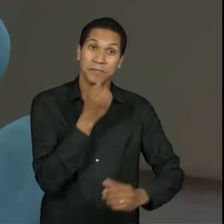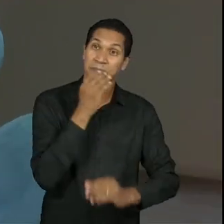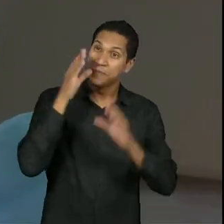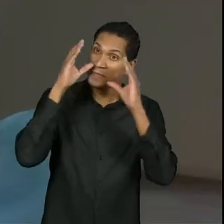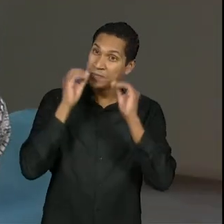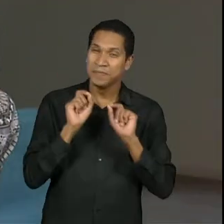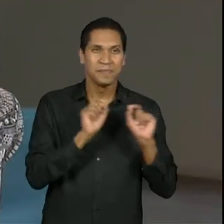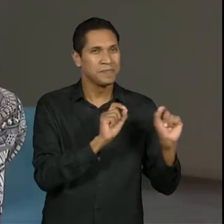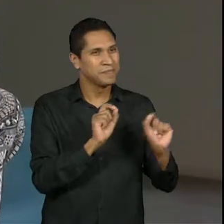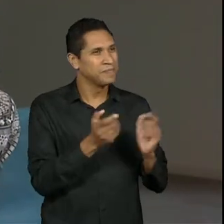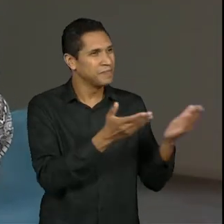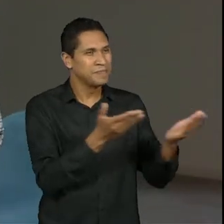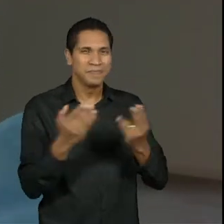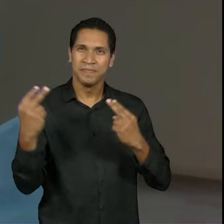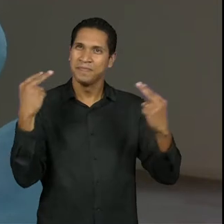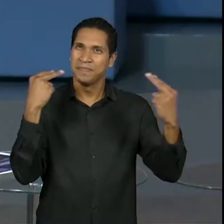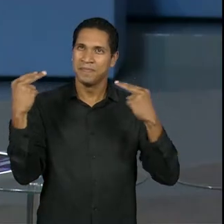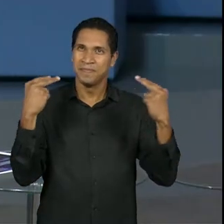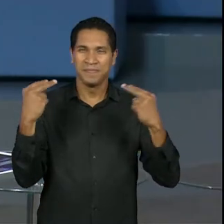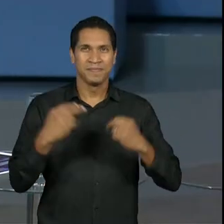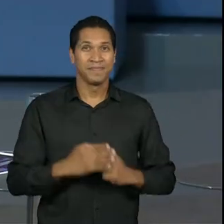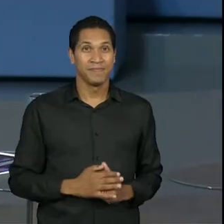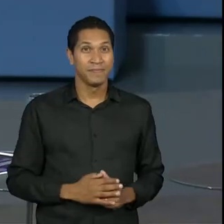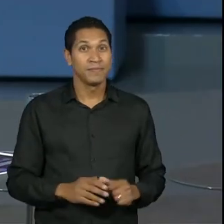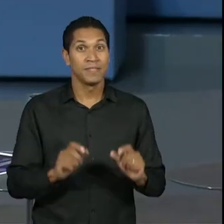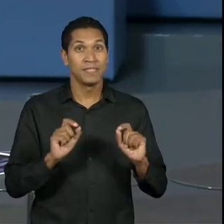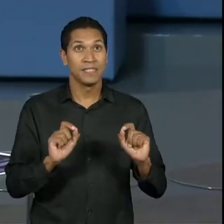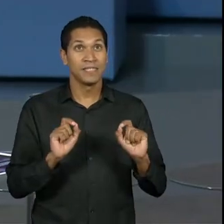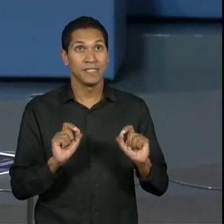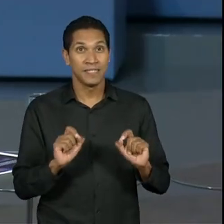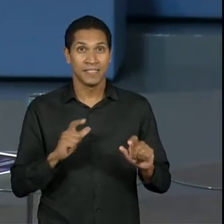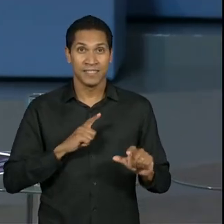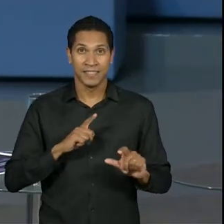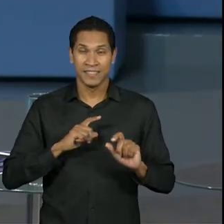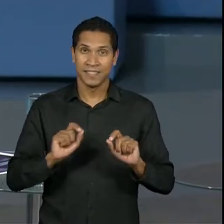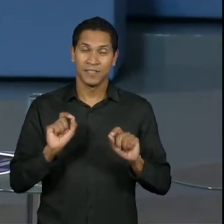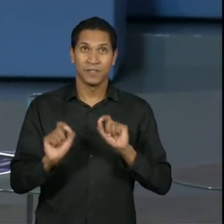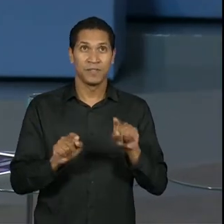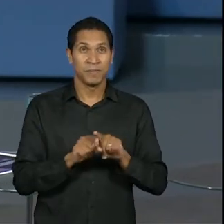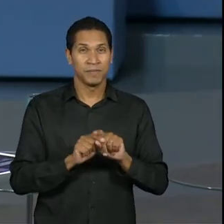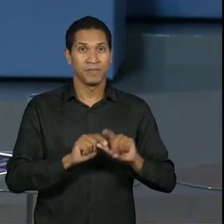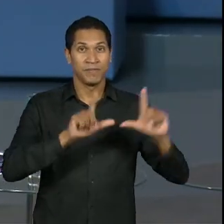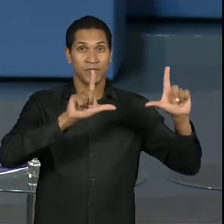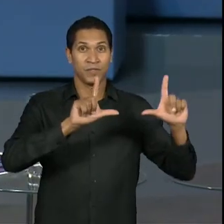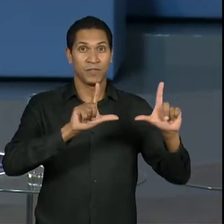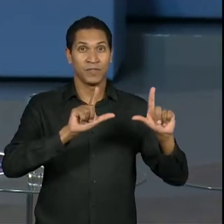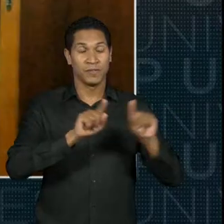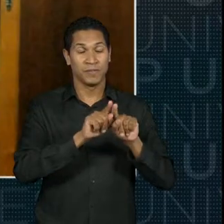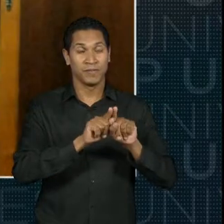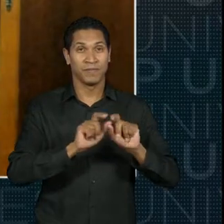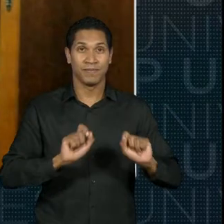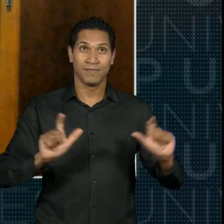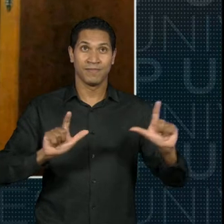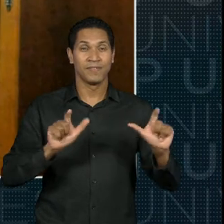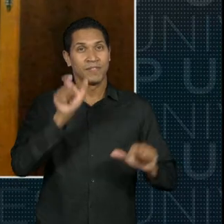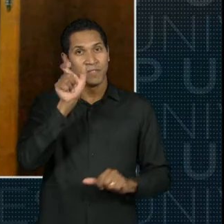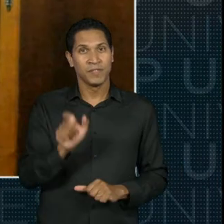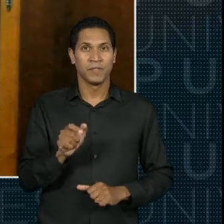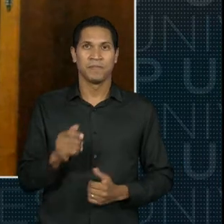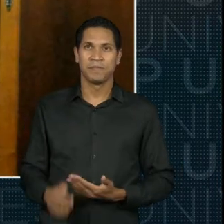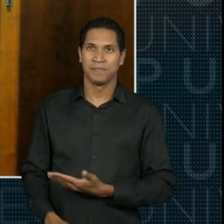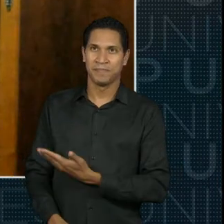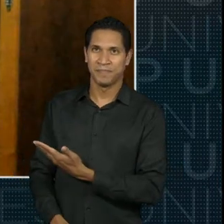e a todas que estão nos assistindo. e aqui na nossa tela aqui, um pouquinho distante, né, Roberto? O Roberto é nosso